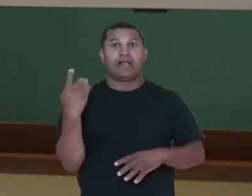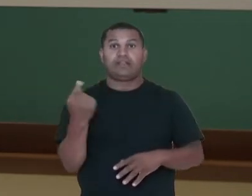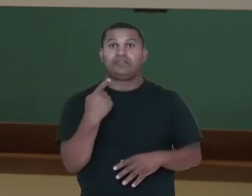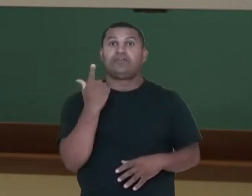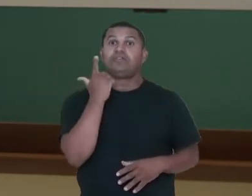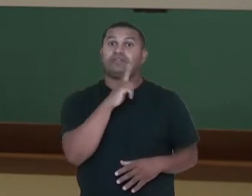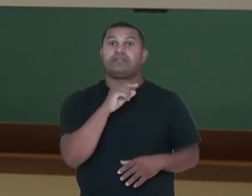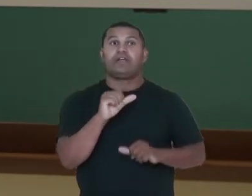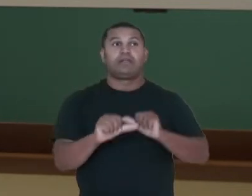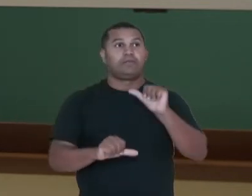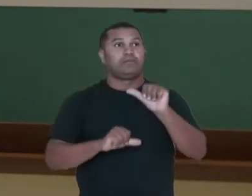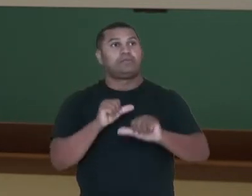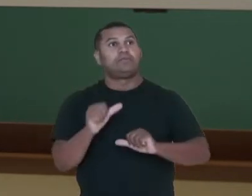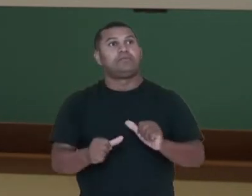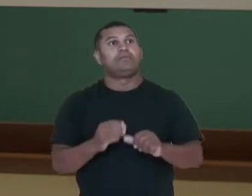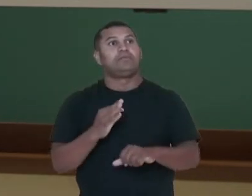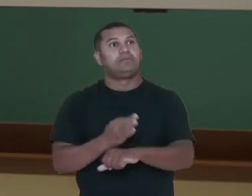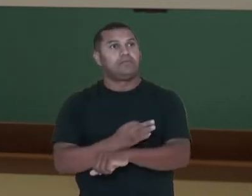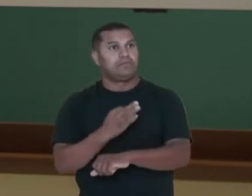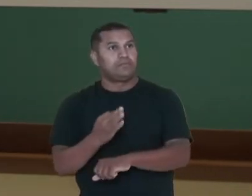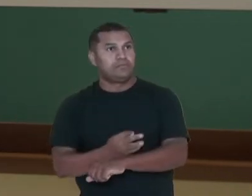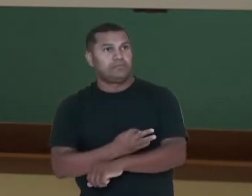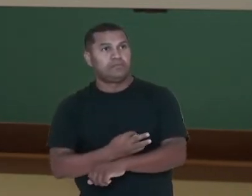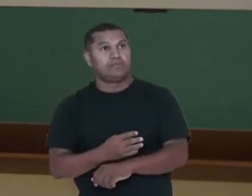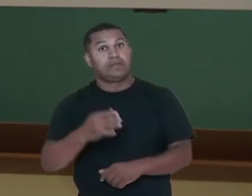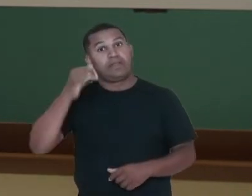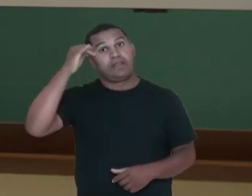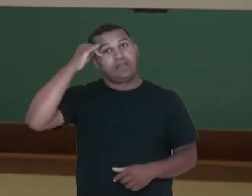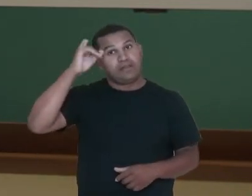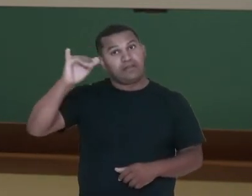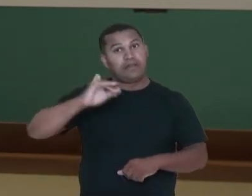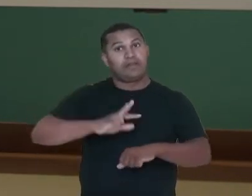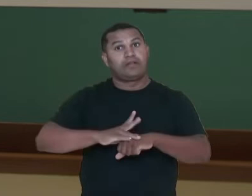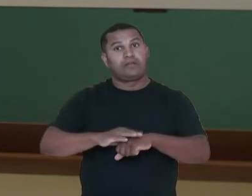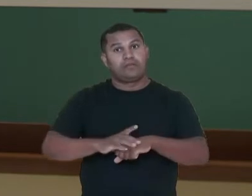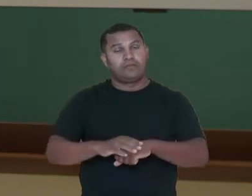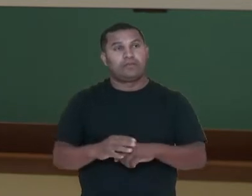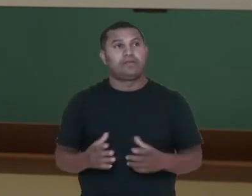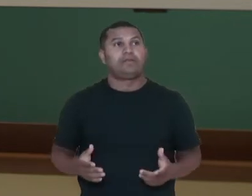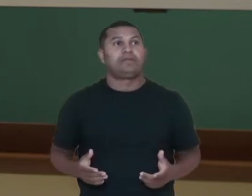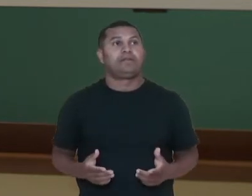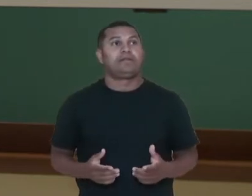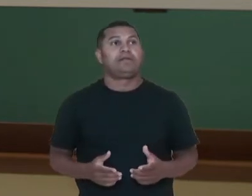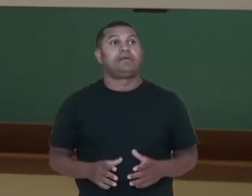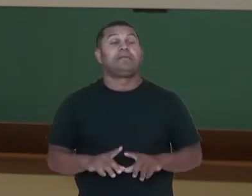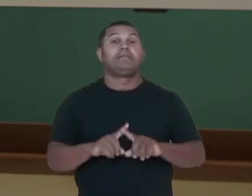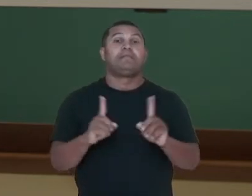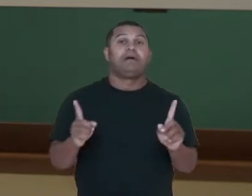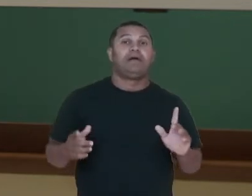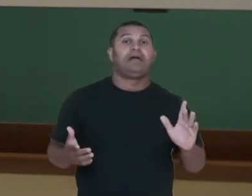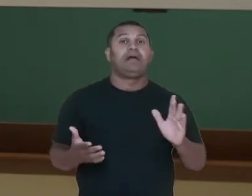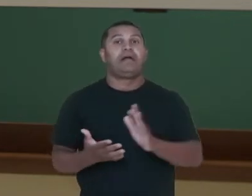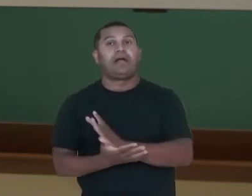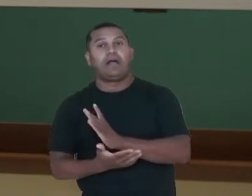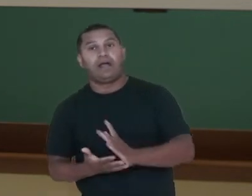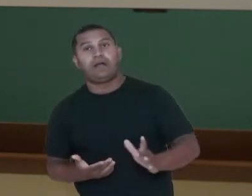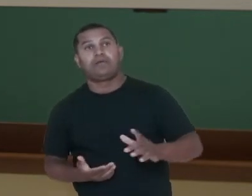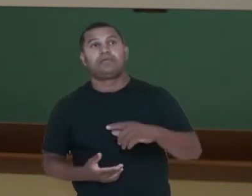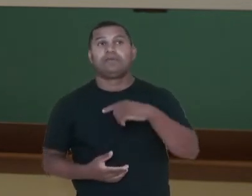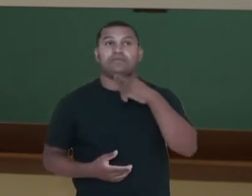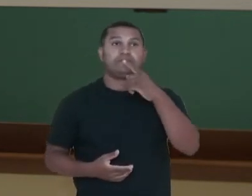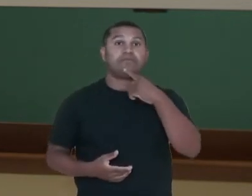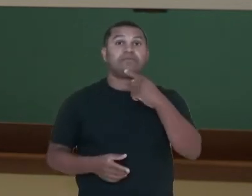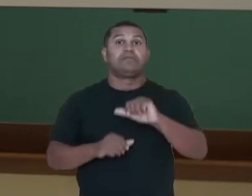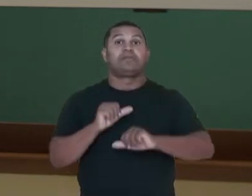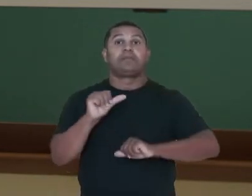atmosfera acaba evitando que essas radiações cheguem para nós. Mas, algumas ainda conseguem ultrapassar